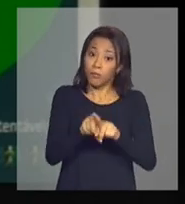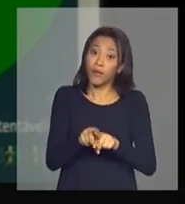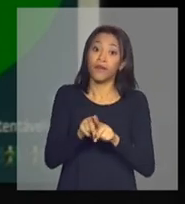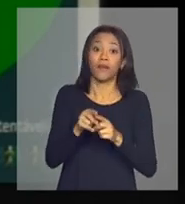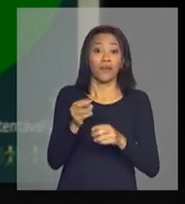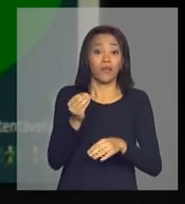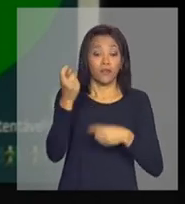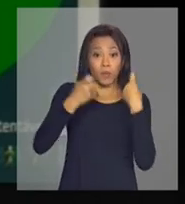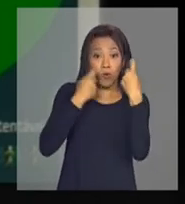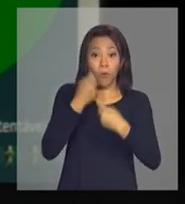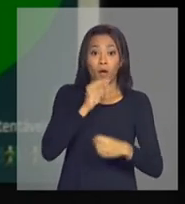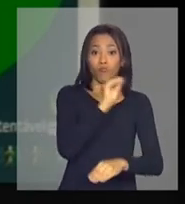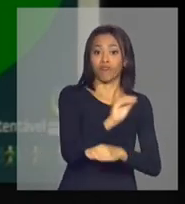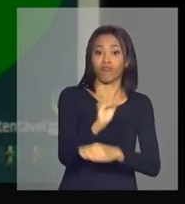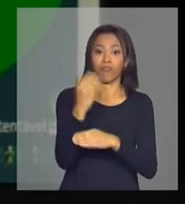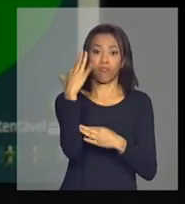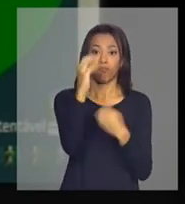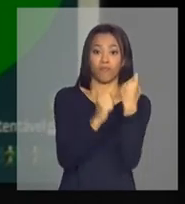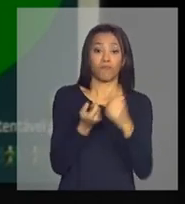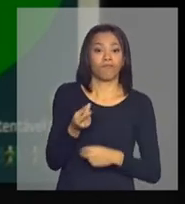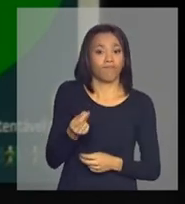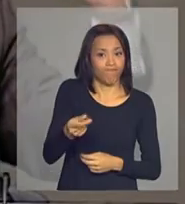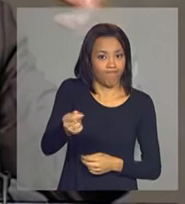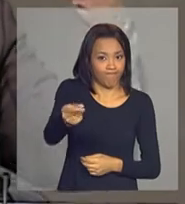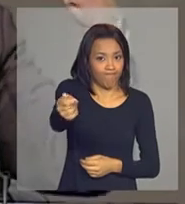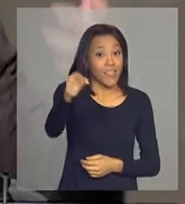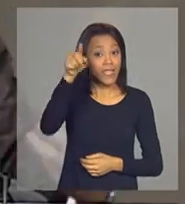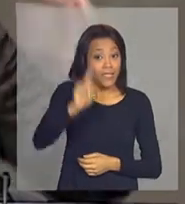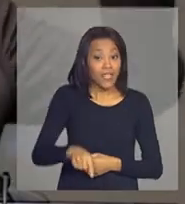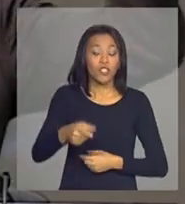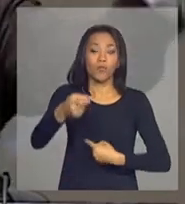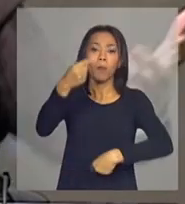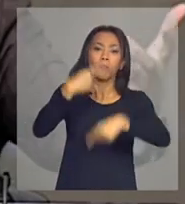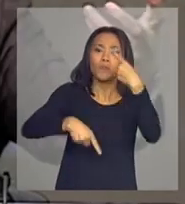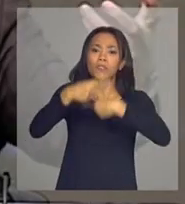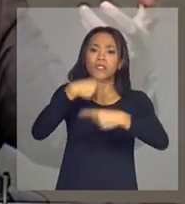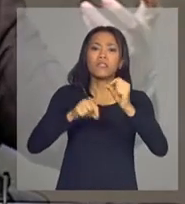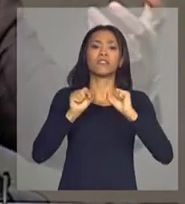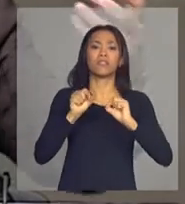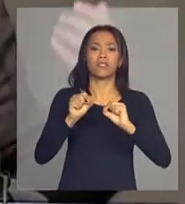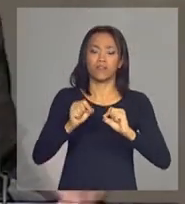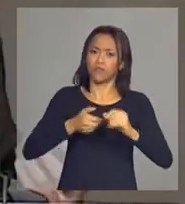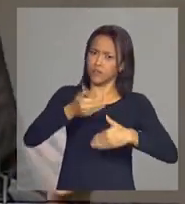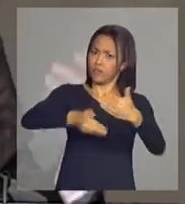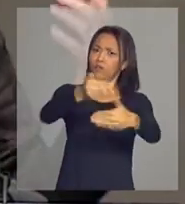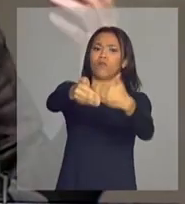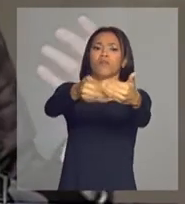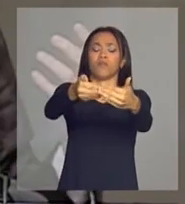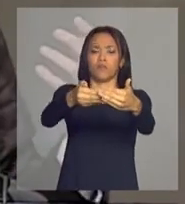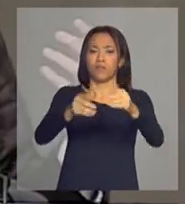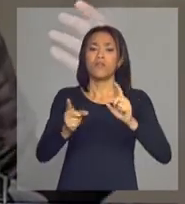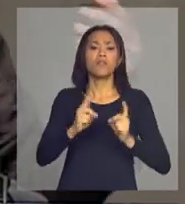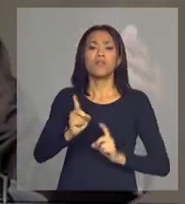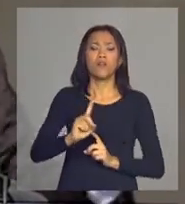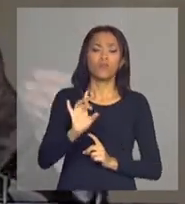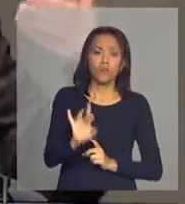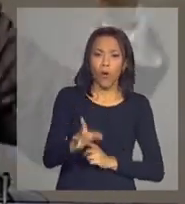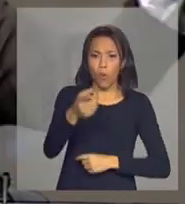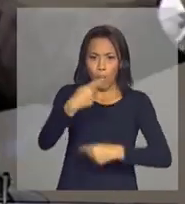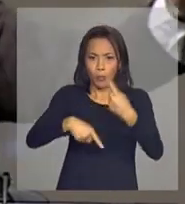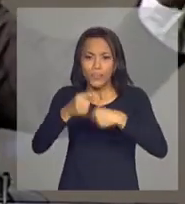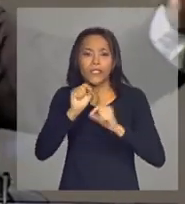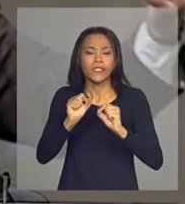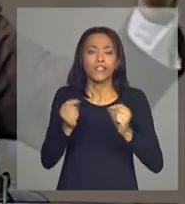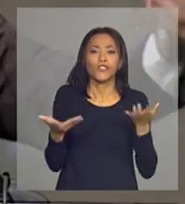que pensar em política regional que seja política de desenvolvimento. Não apenas a política de